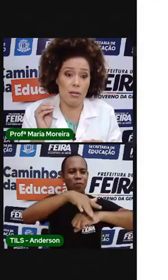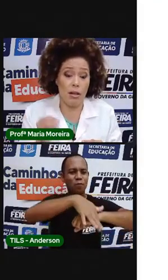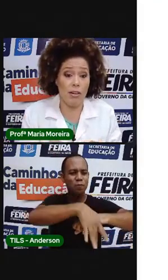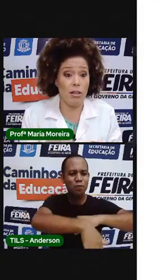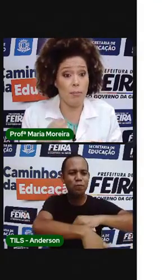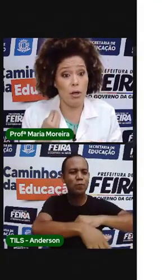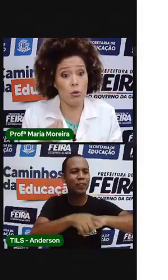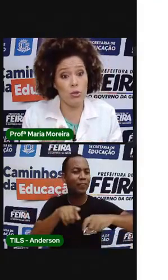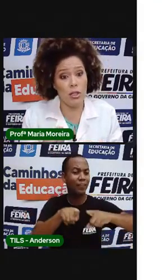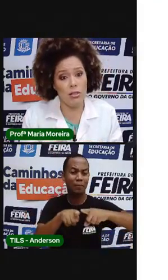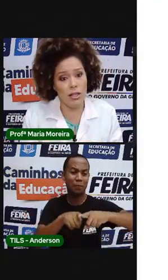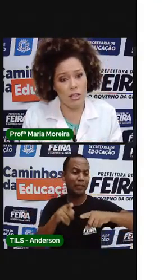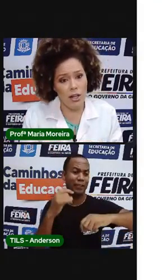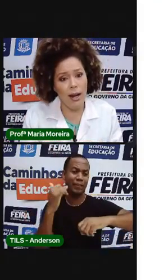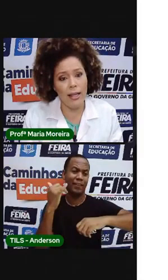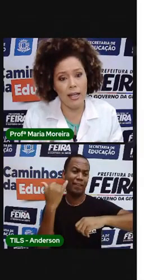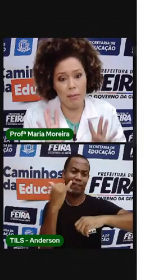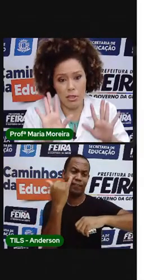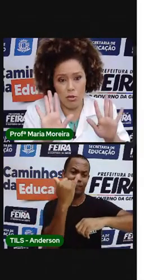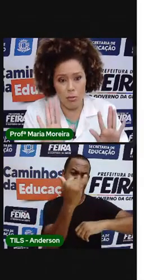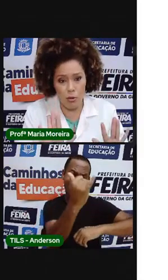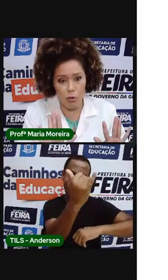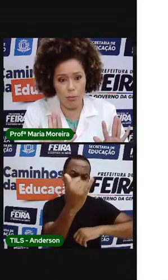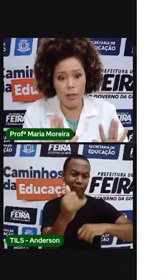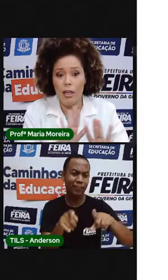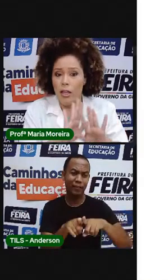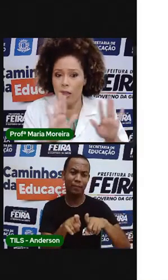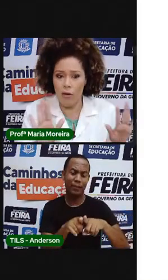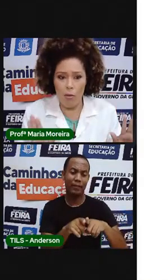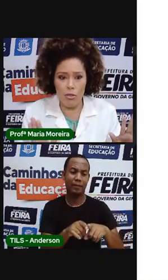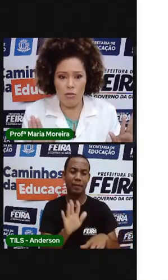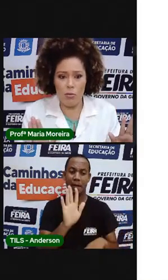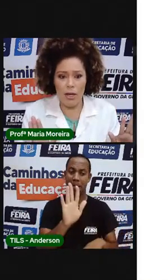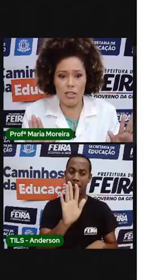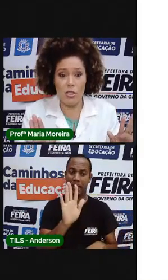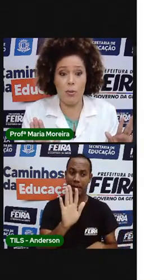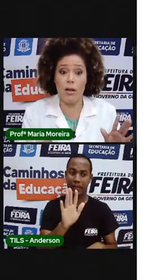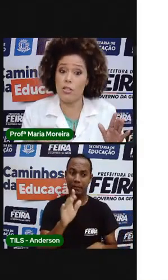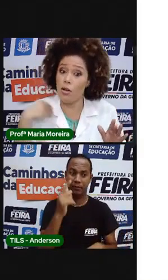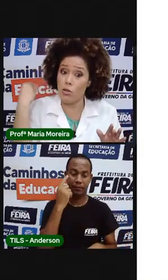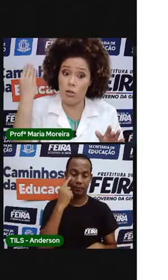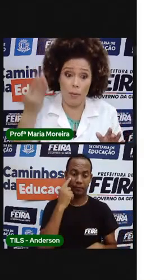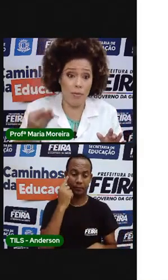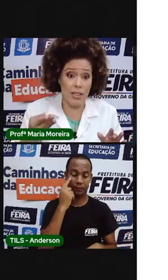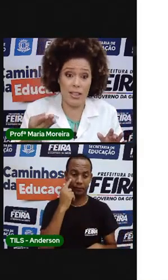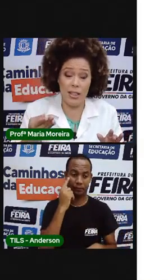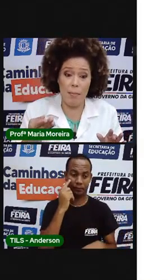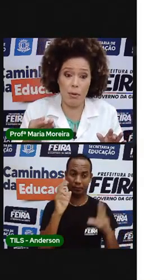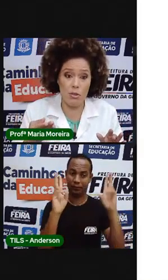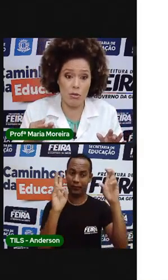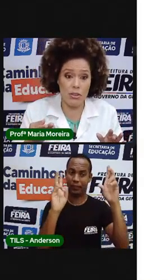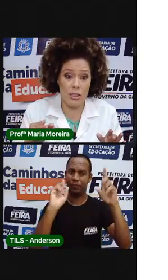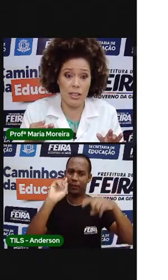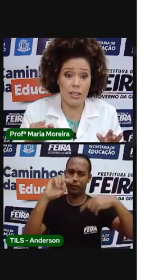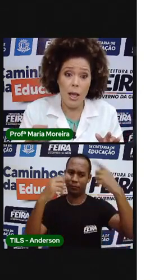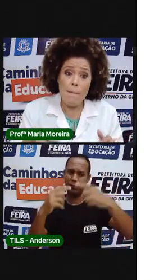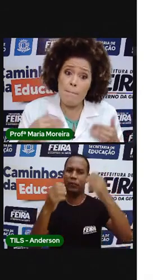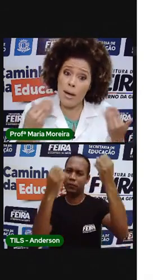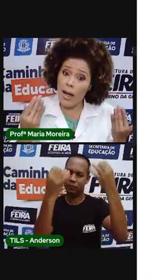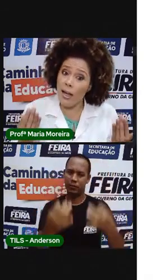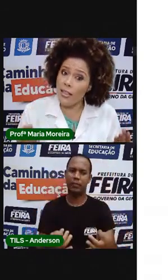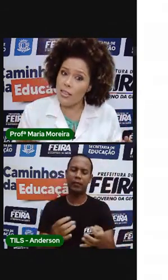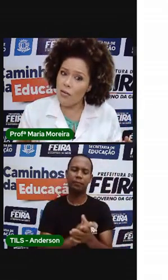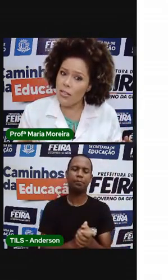arrefeio do Império do Cavalo, que produz a nossa energia elétrica. Mas não se preocupe, não há motivos para a gente esperem se a nossa música prova tratar depois com vocês.